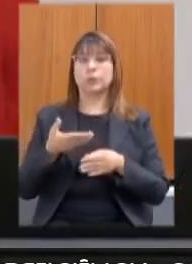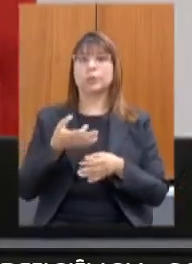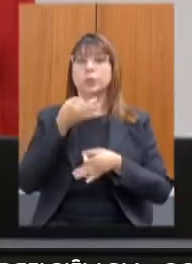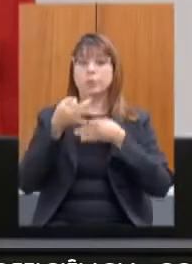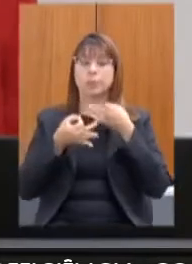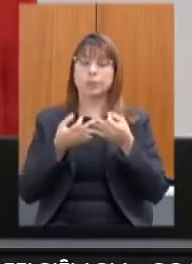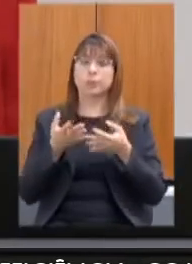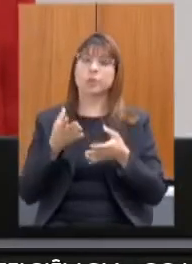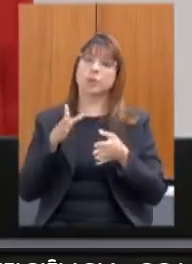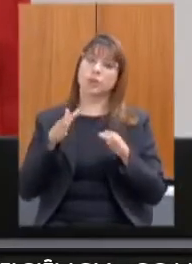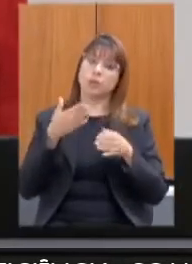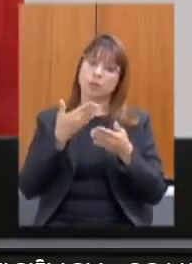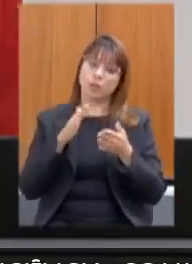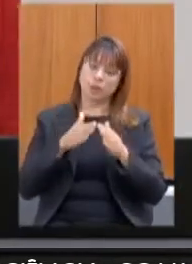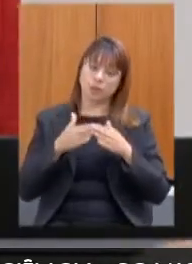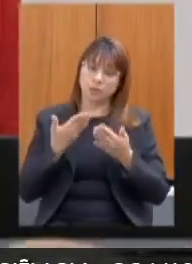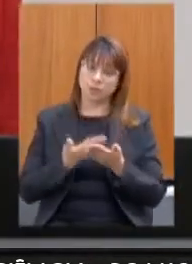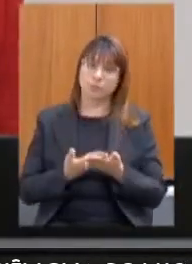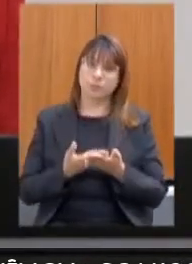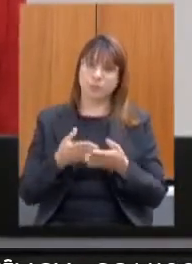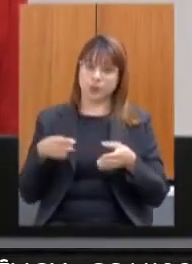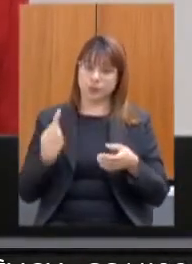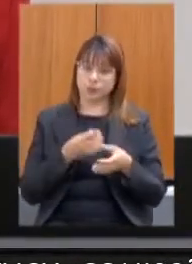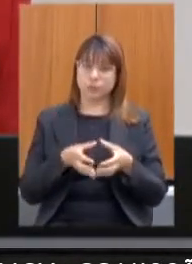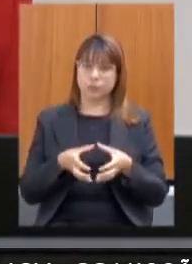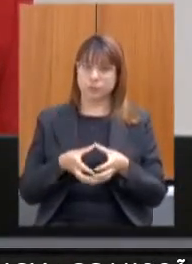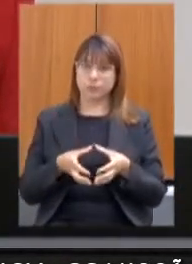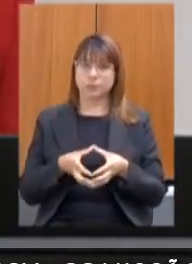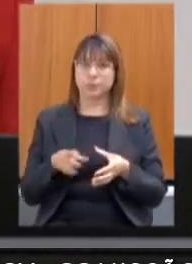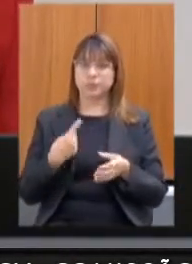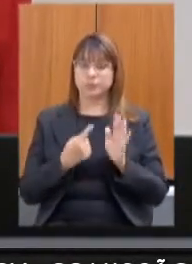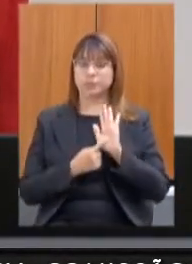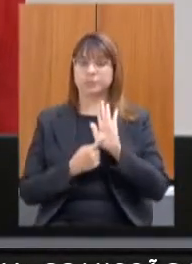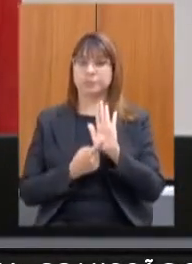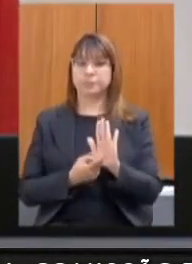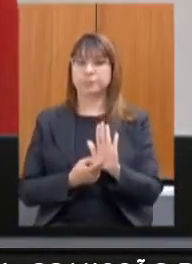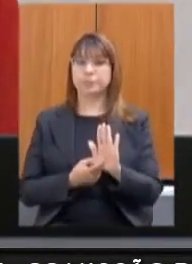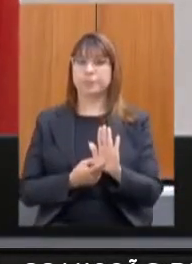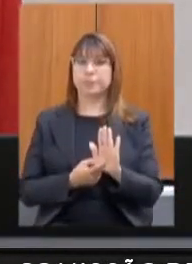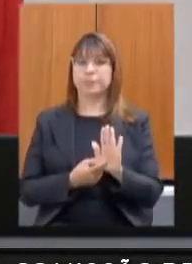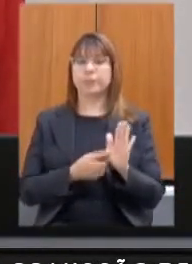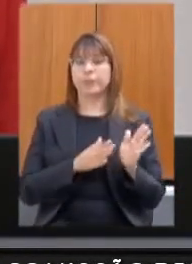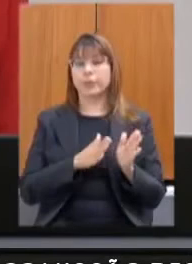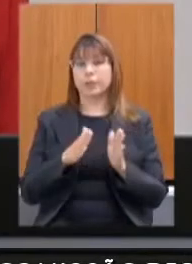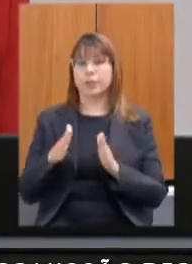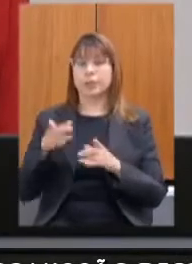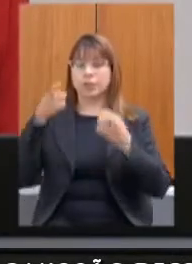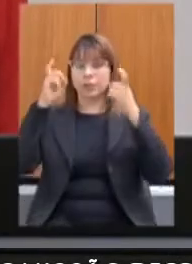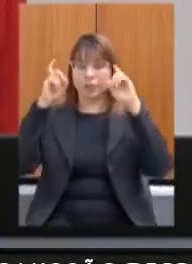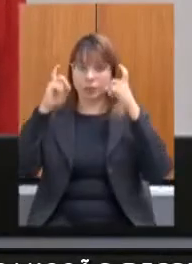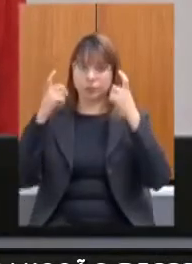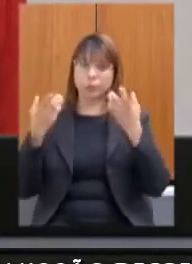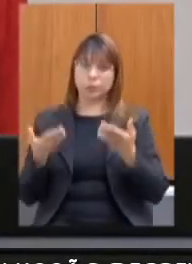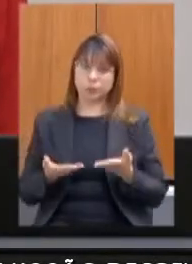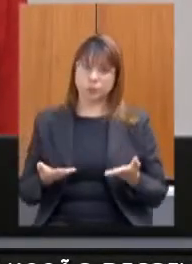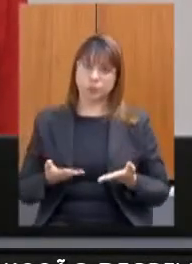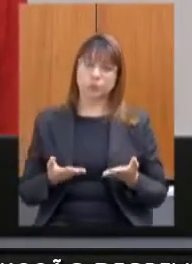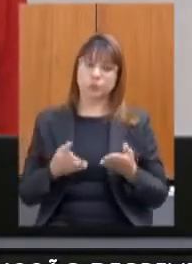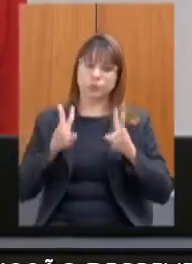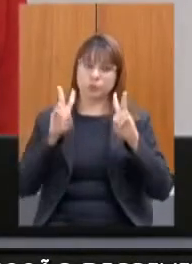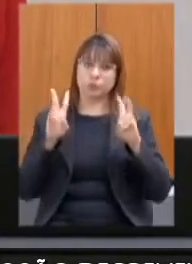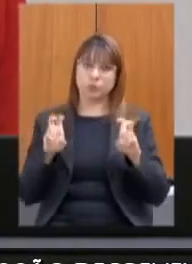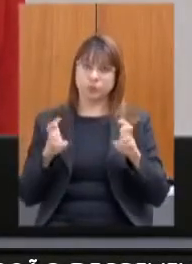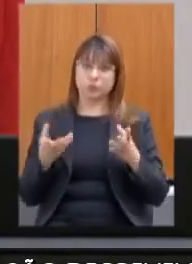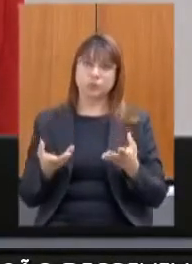neste momento então nós vamos apreciar as proposições apresentadas no decorrer desta reunião do tema de